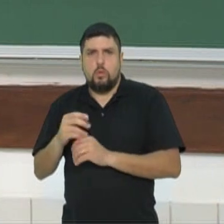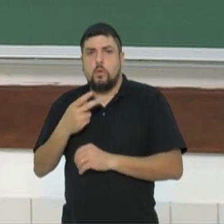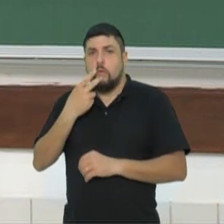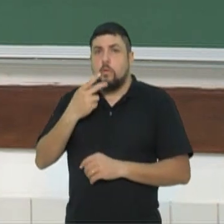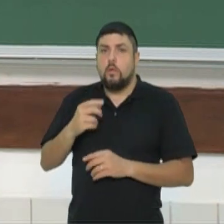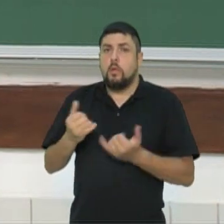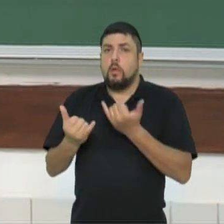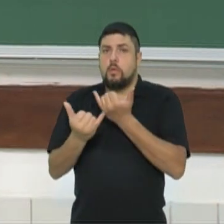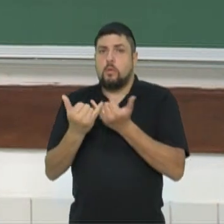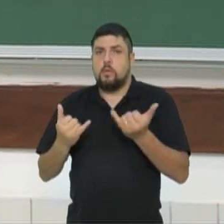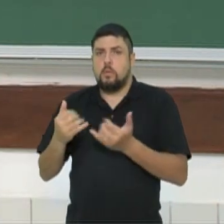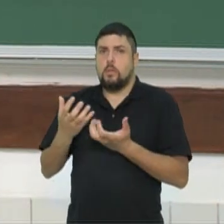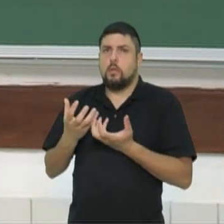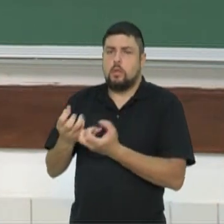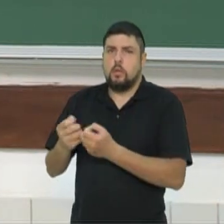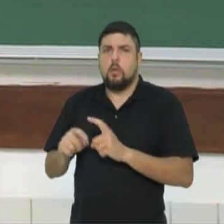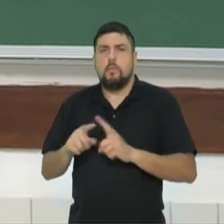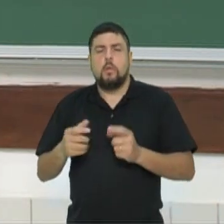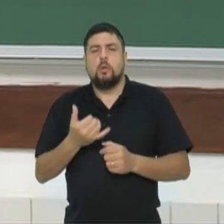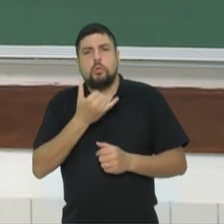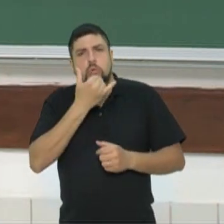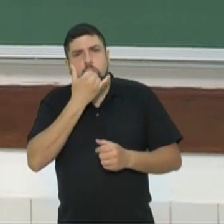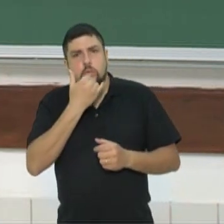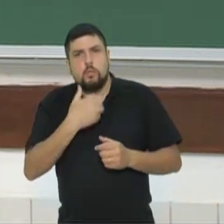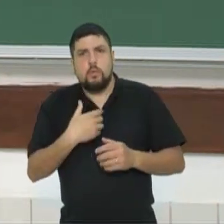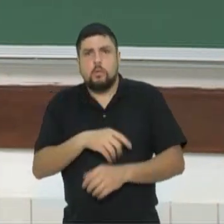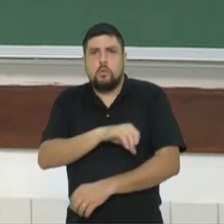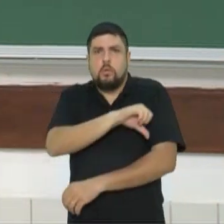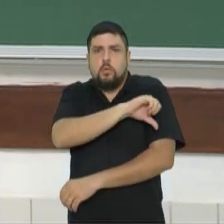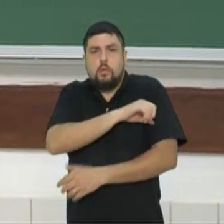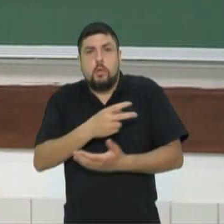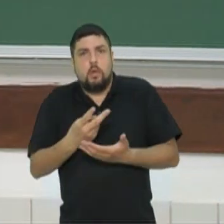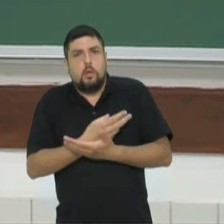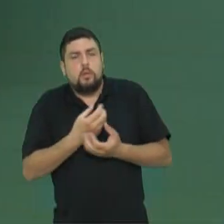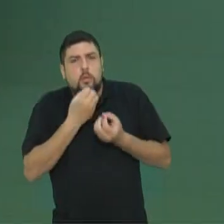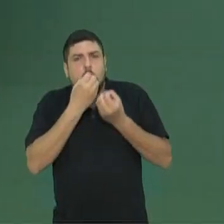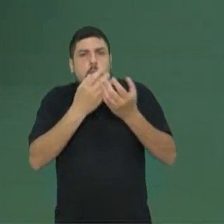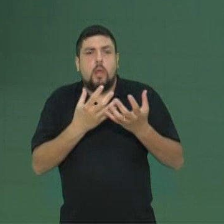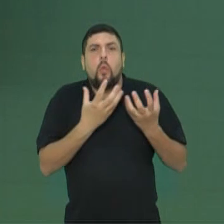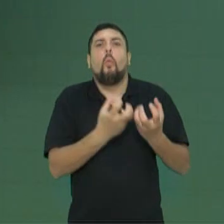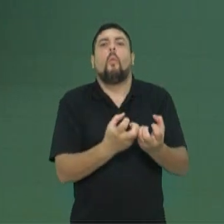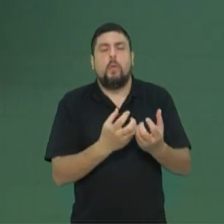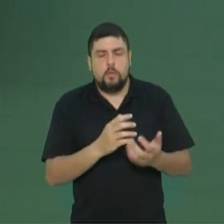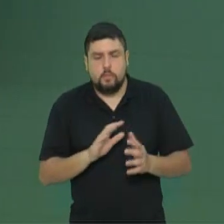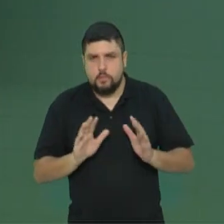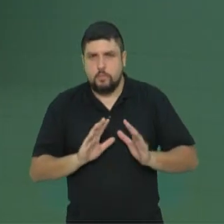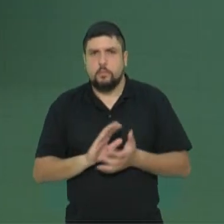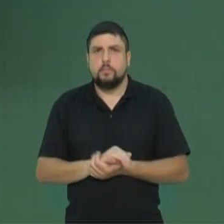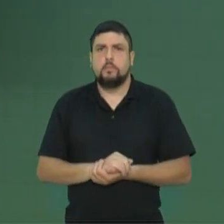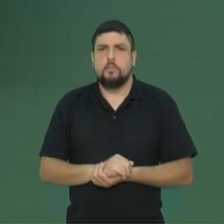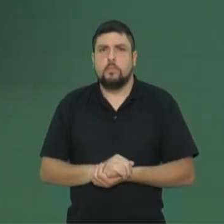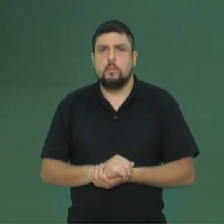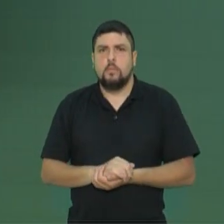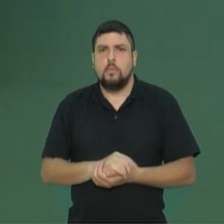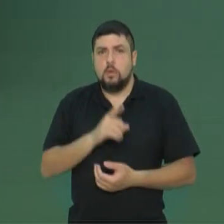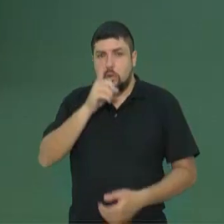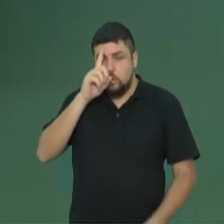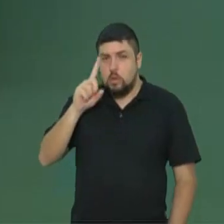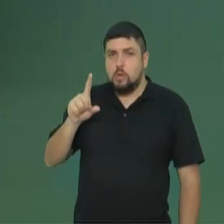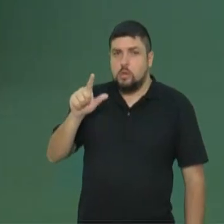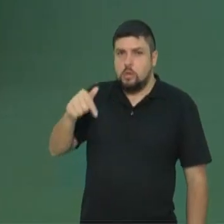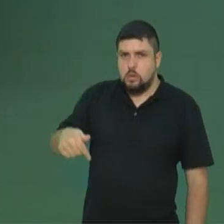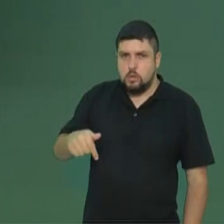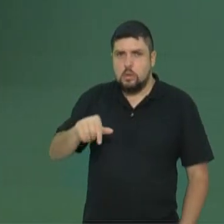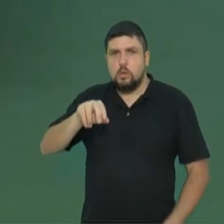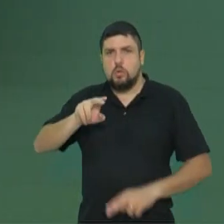-desértico. Mas, por favor, já me desculpem, por mais que eu não tenha errado na sua aula, né? Seguindo aqui. O dia 17 de junho, que foi